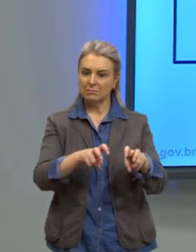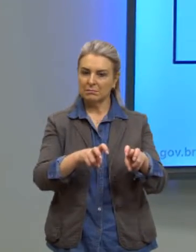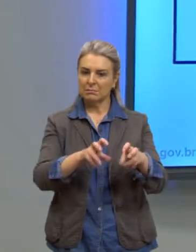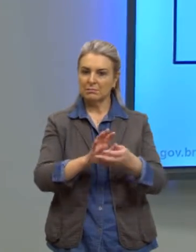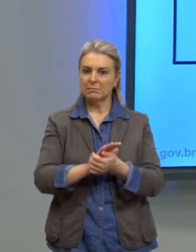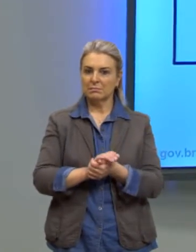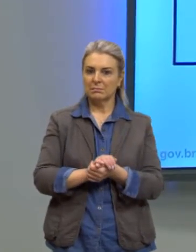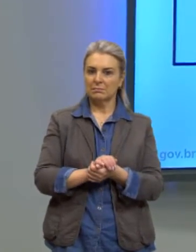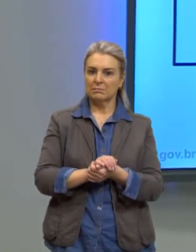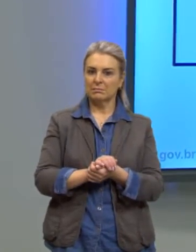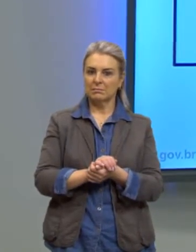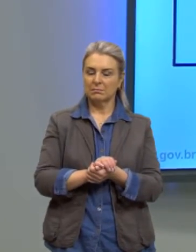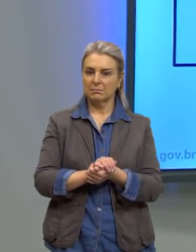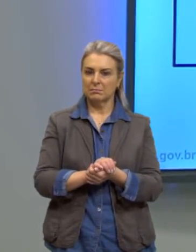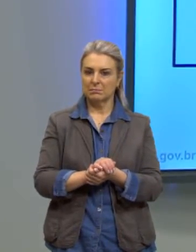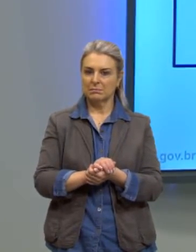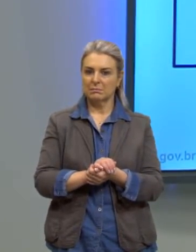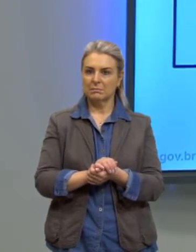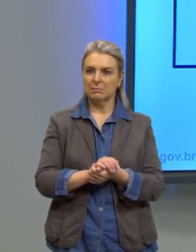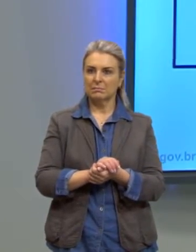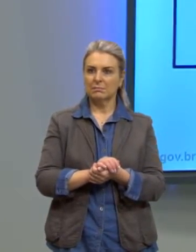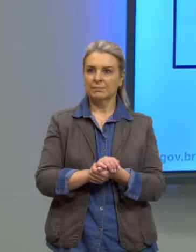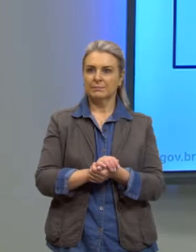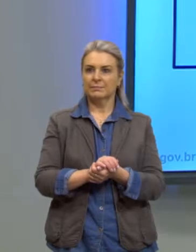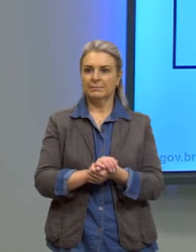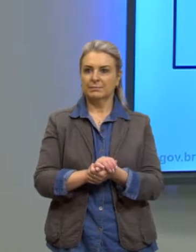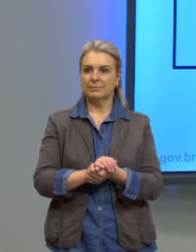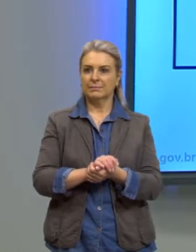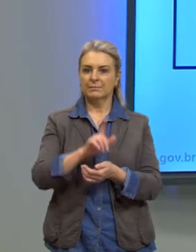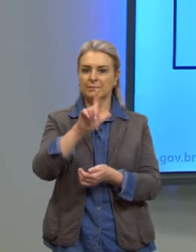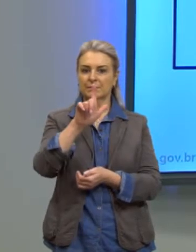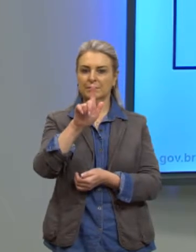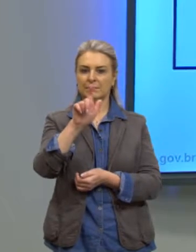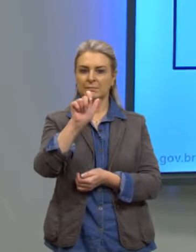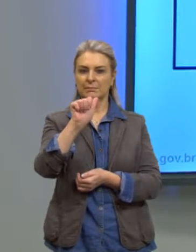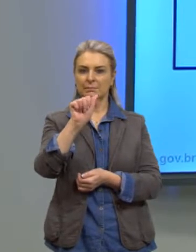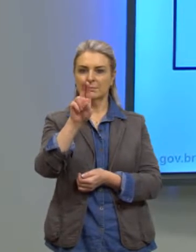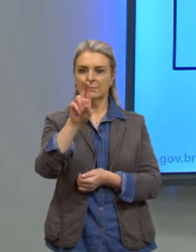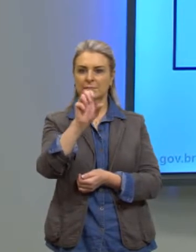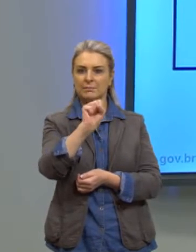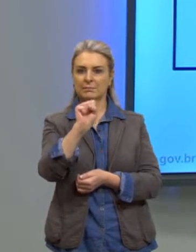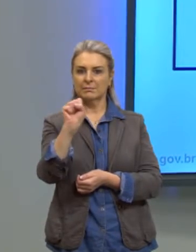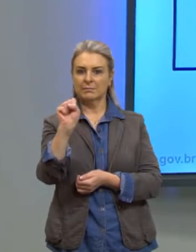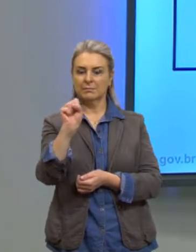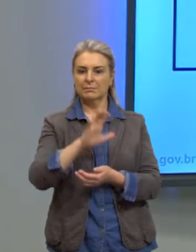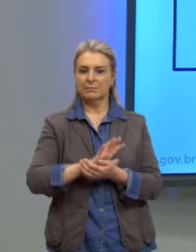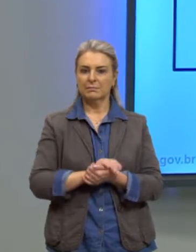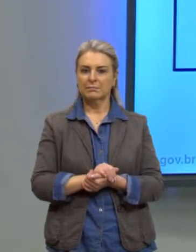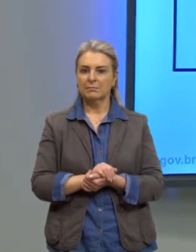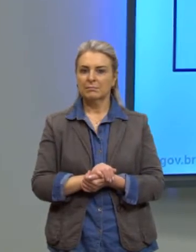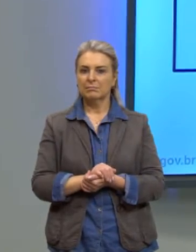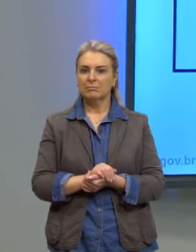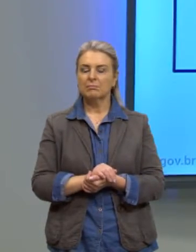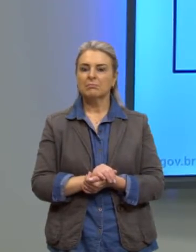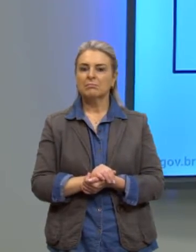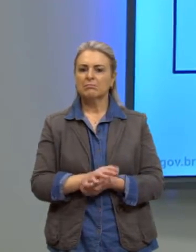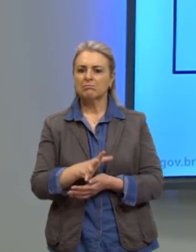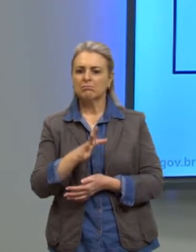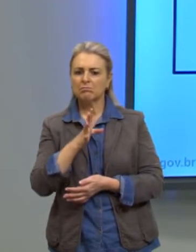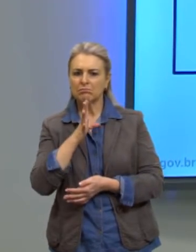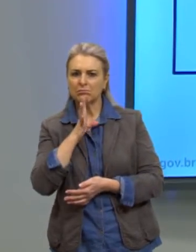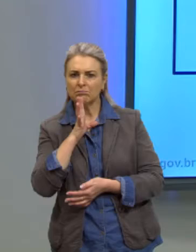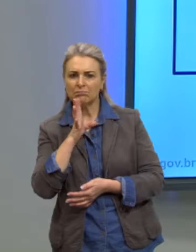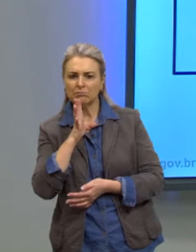Karl Friedrich Gauss, que é este senhor que está aqui, foi um dos maiores gênios da